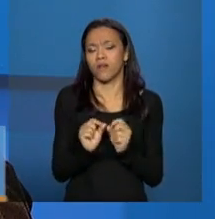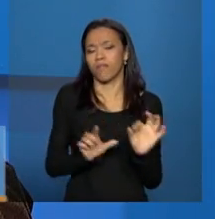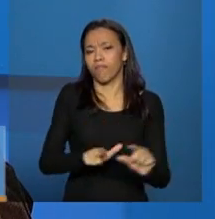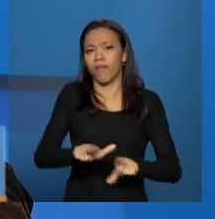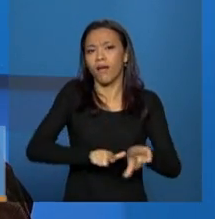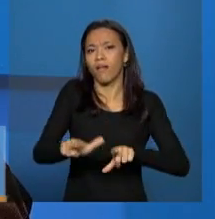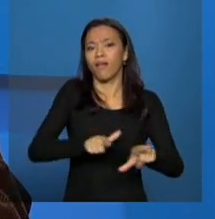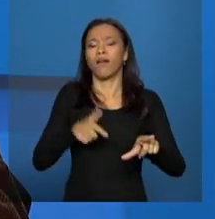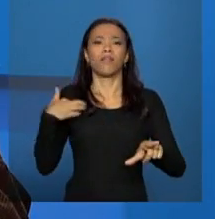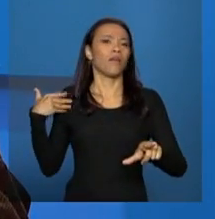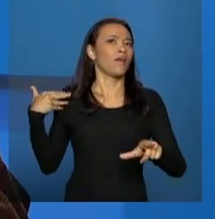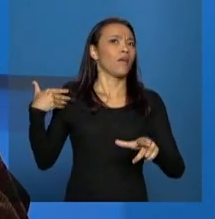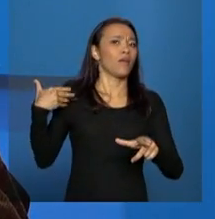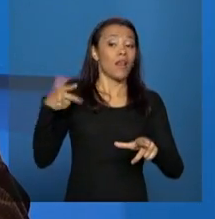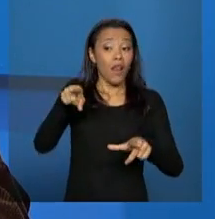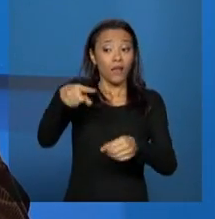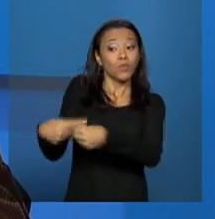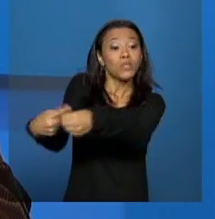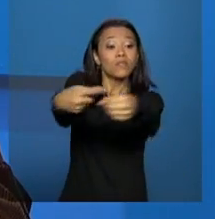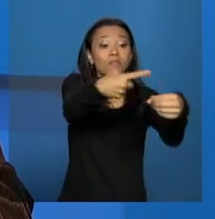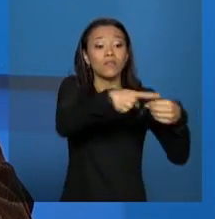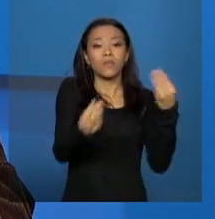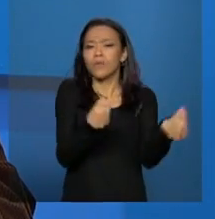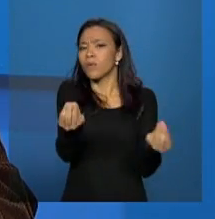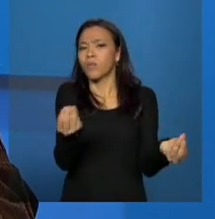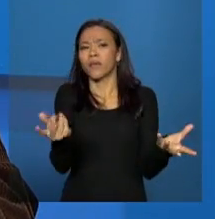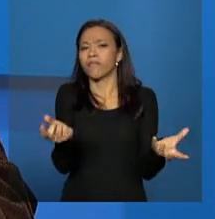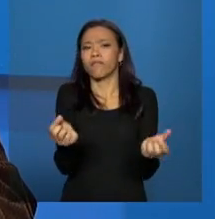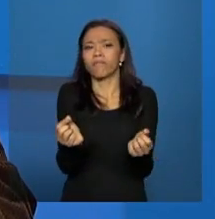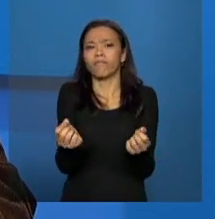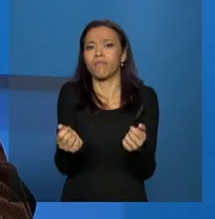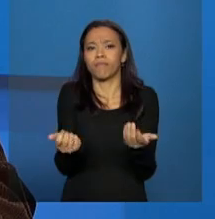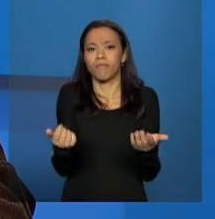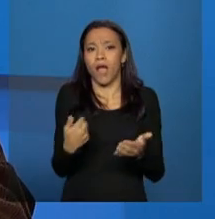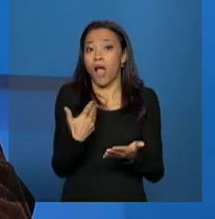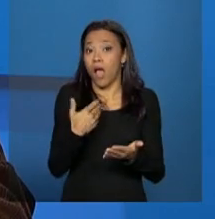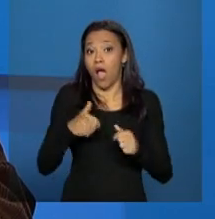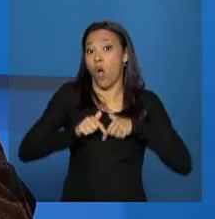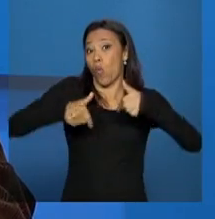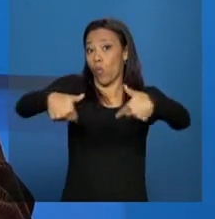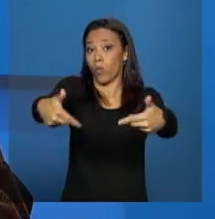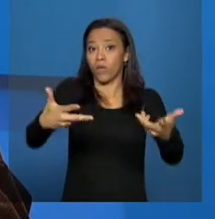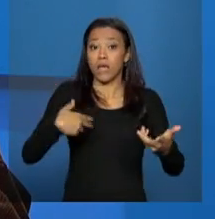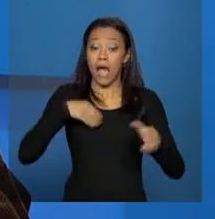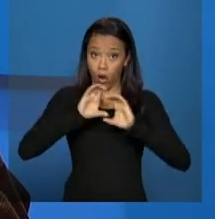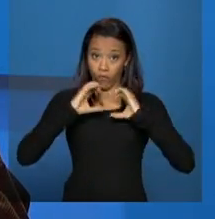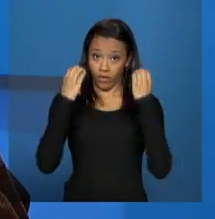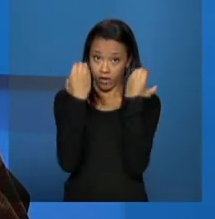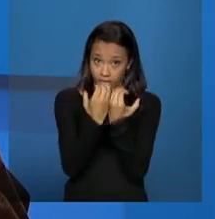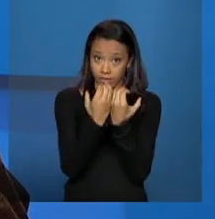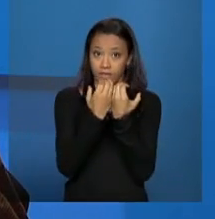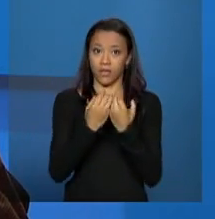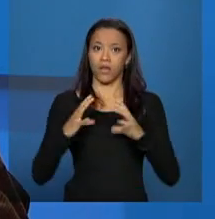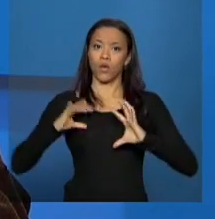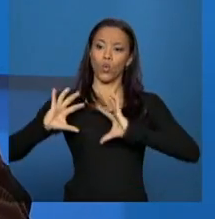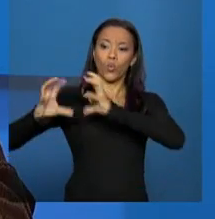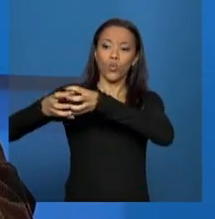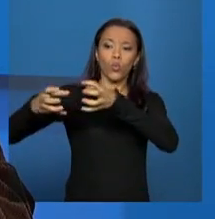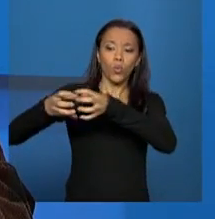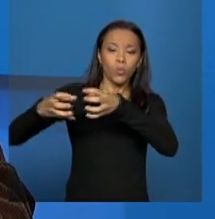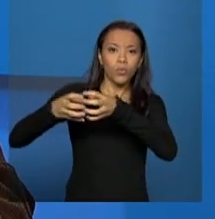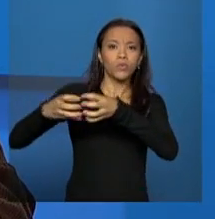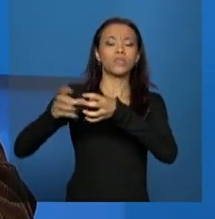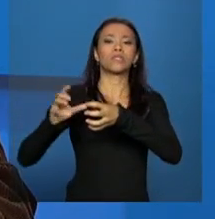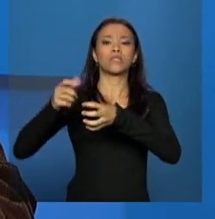o início do município? Quer dizer, a ideia é que nessas conferências municipais poderá se identificar os grupos mais vulneráveis nos